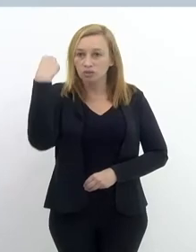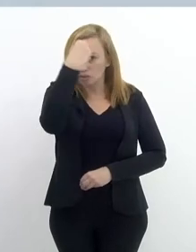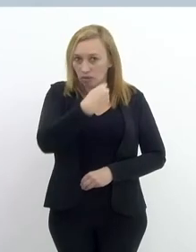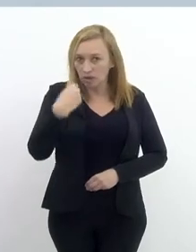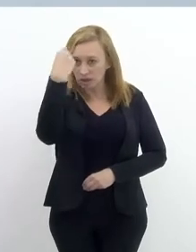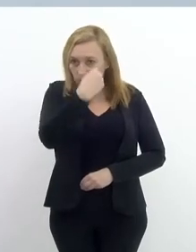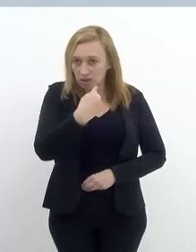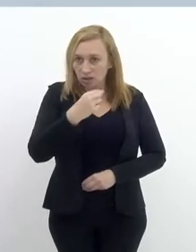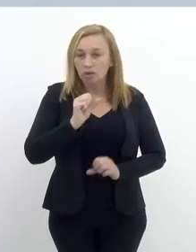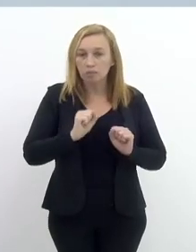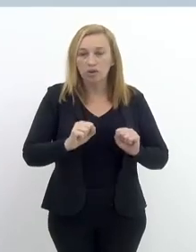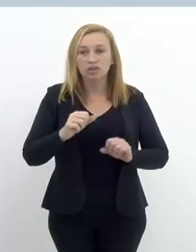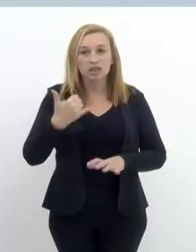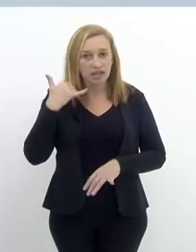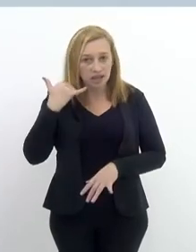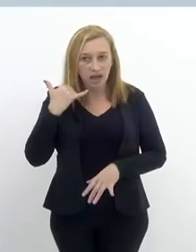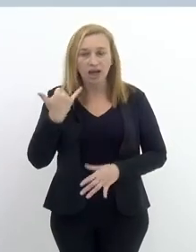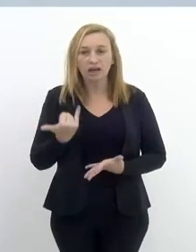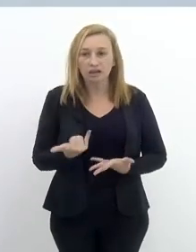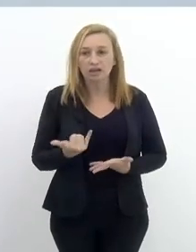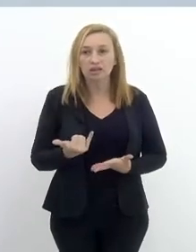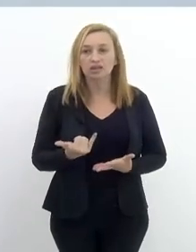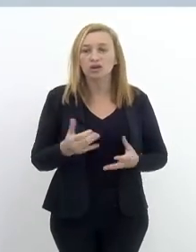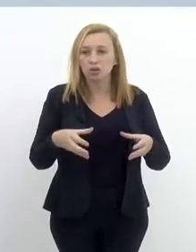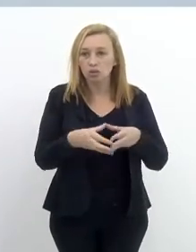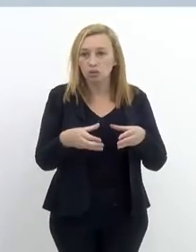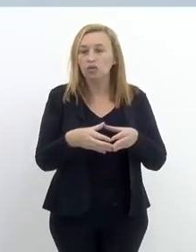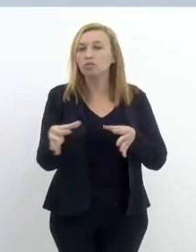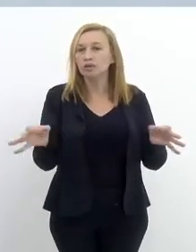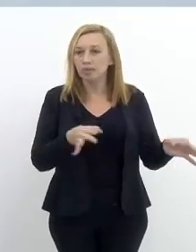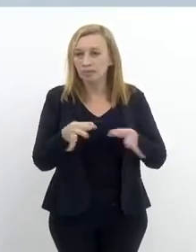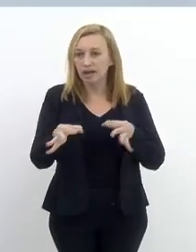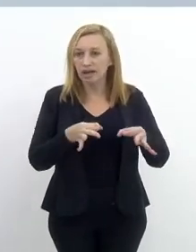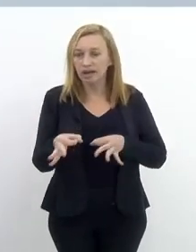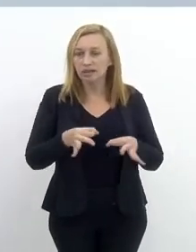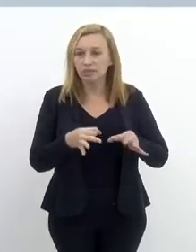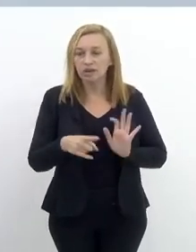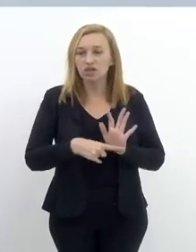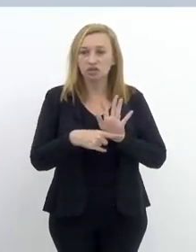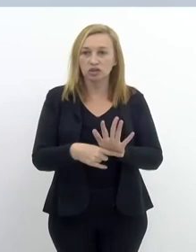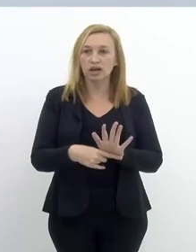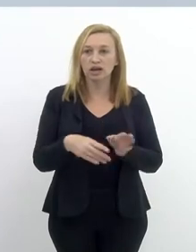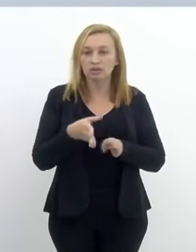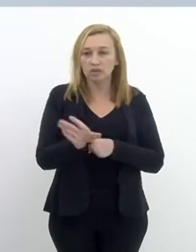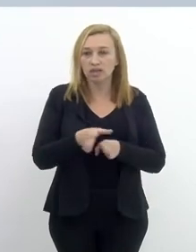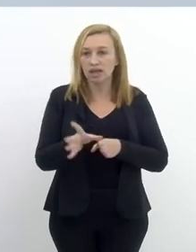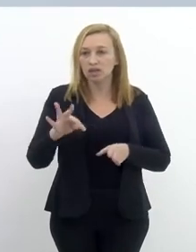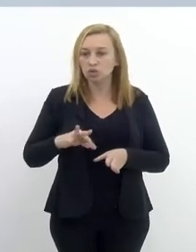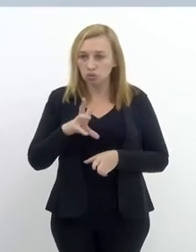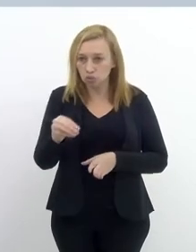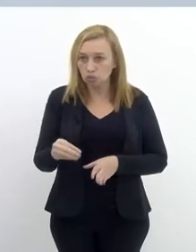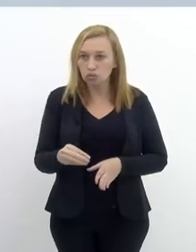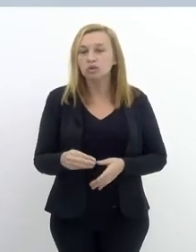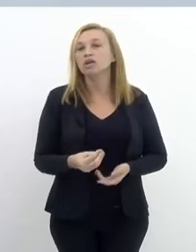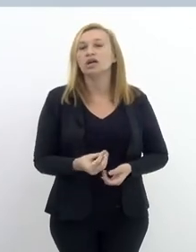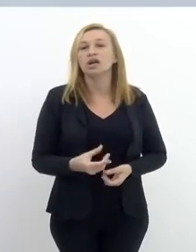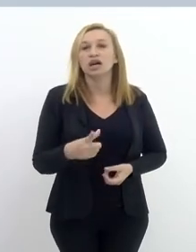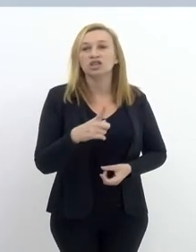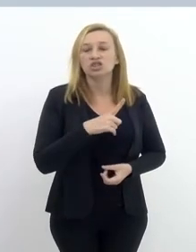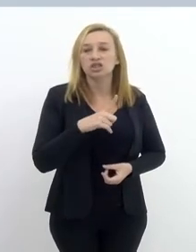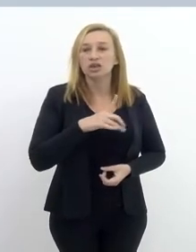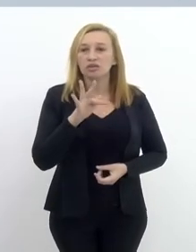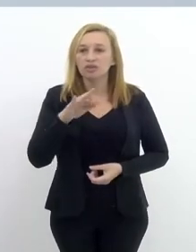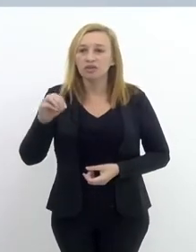disponível 24 horas, a gente pode ligar para esse número que a equipe está prestes a atender para dar qualquer orientação.